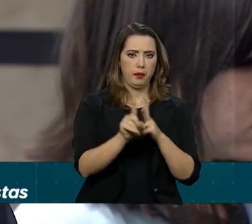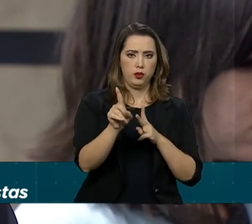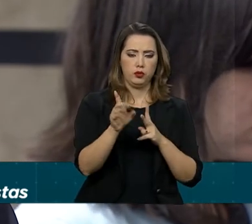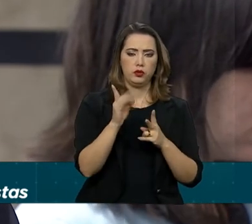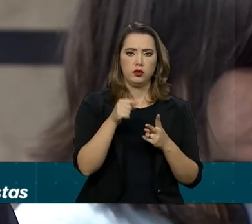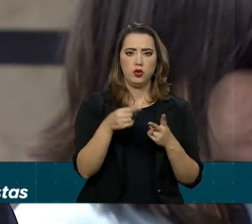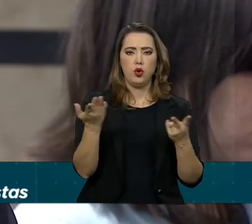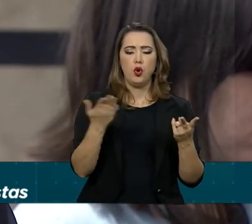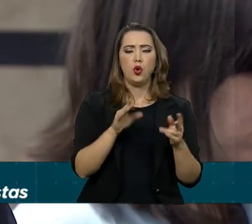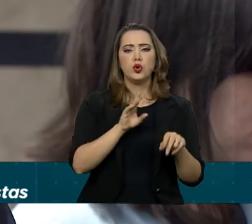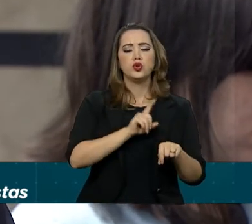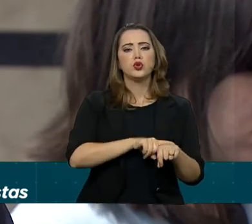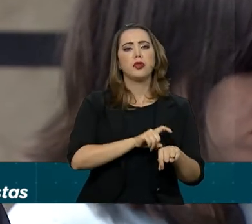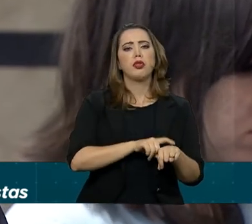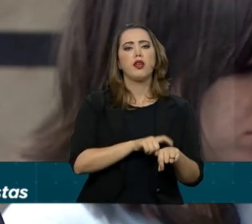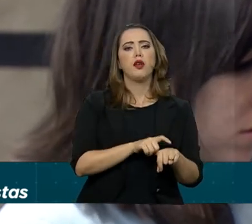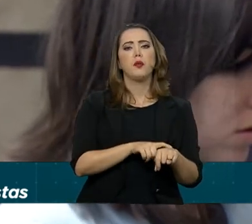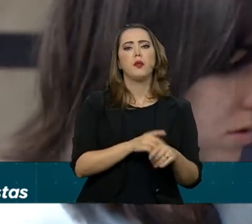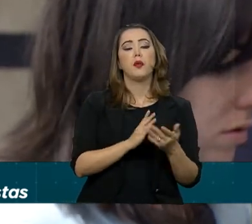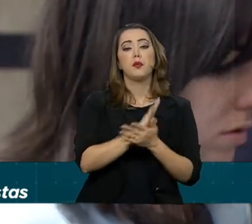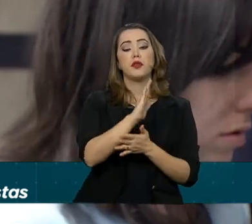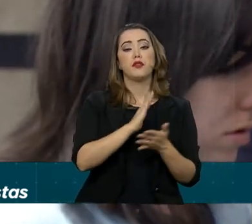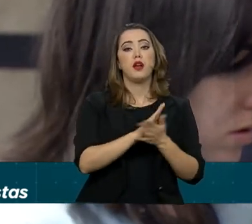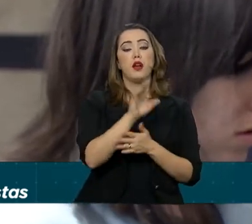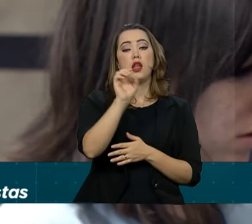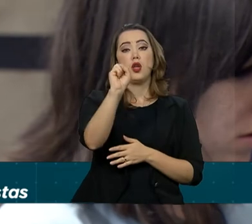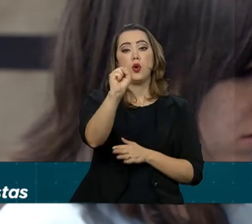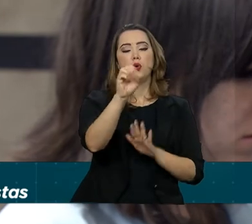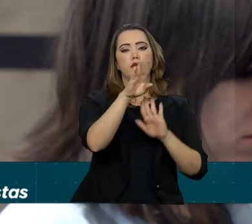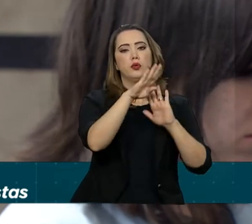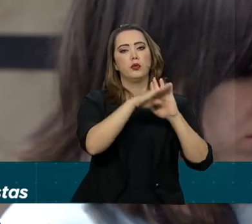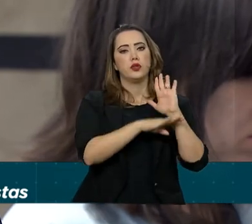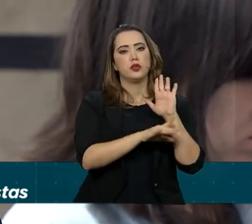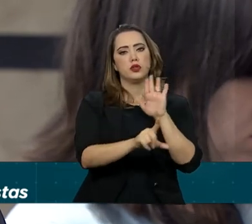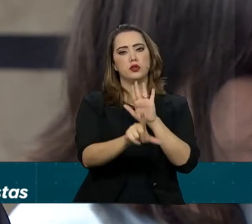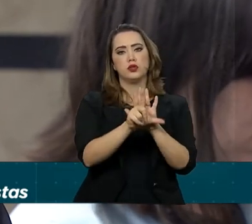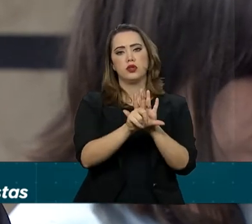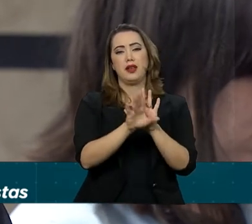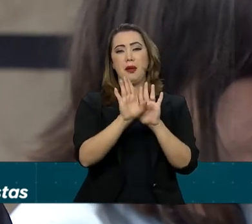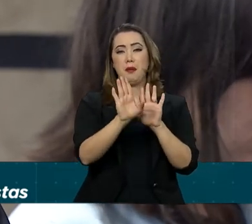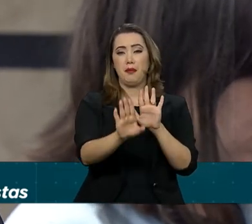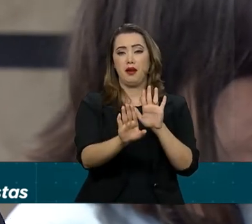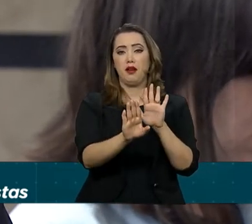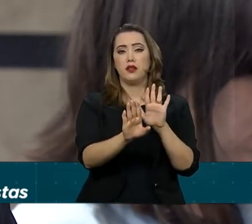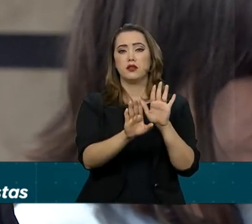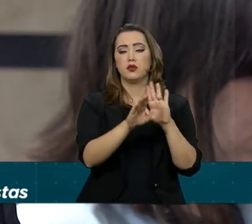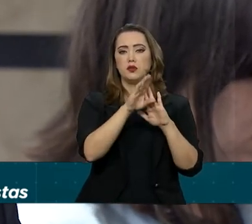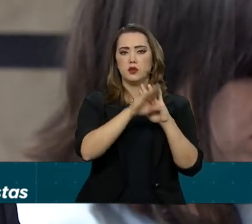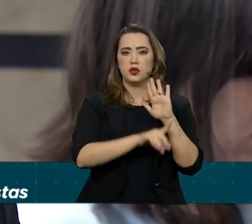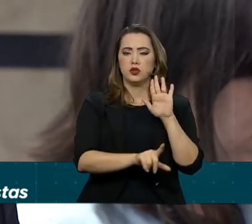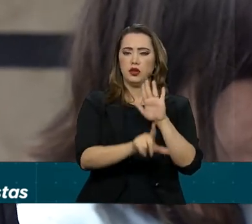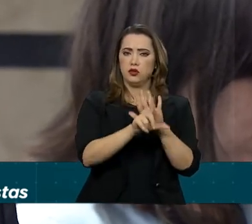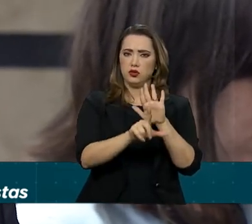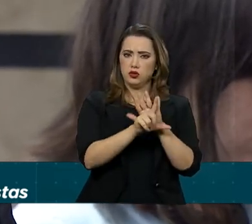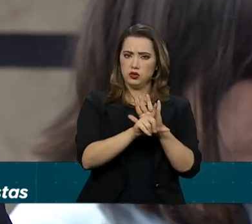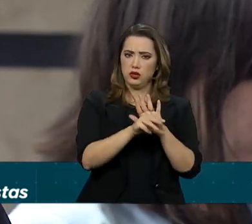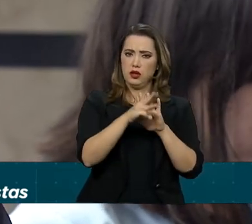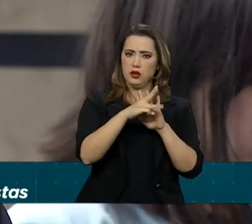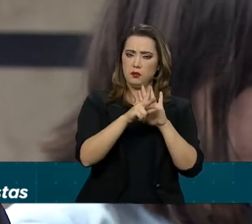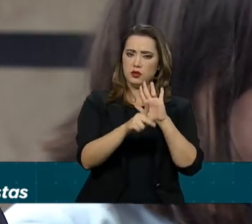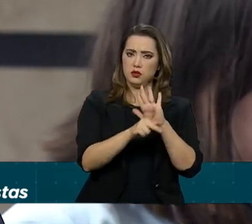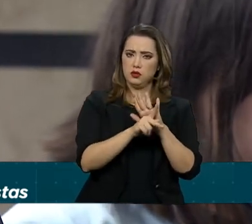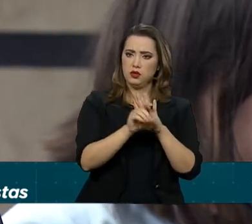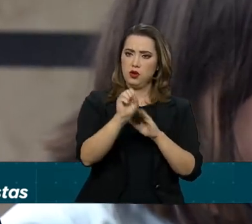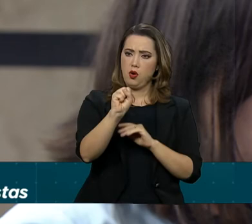vencem o prazo para sanção de oito projetos de lei, mas o projeto de lei de conversão que vem recorrente da medida provisória